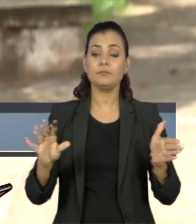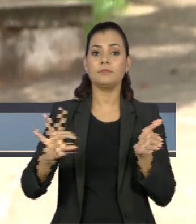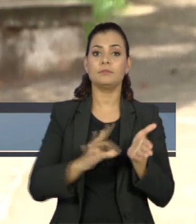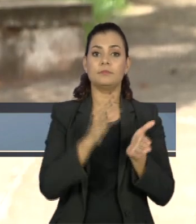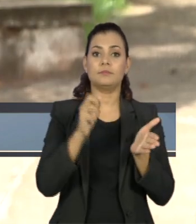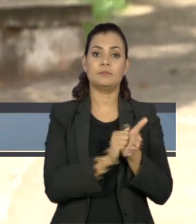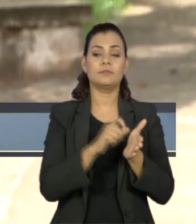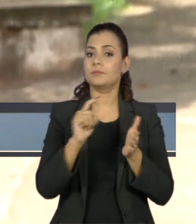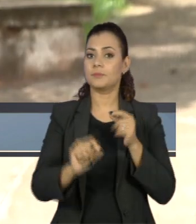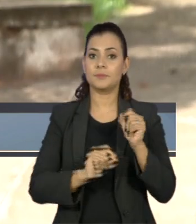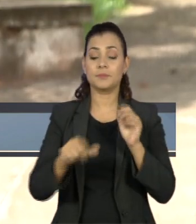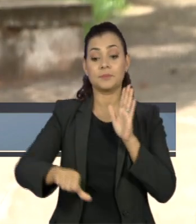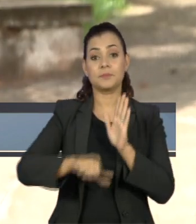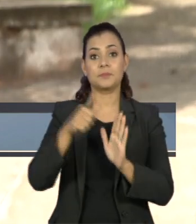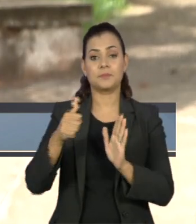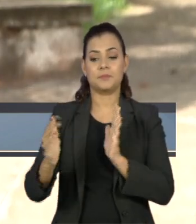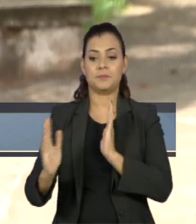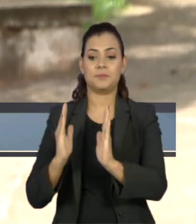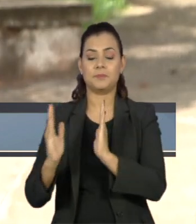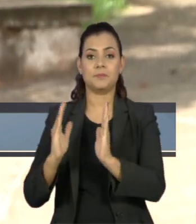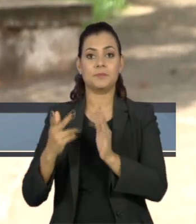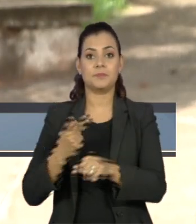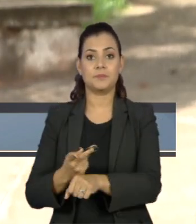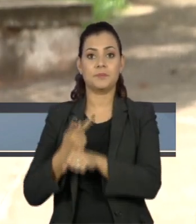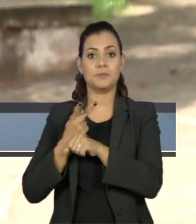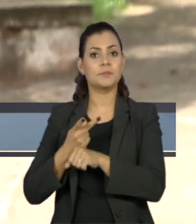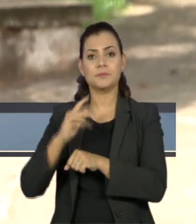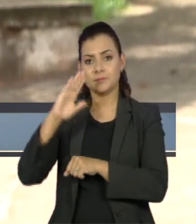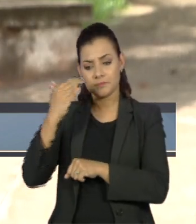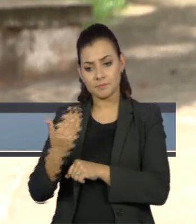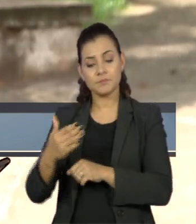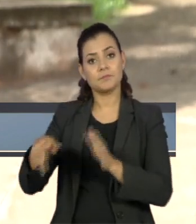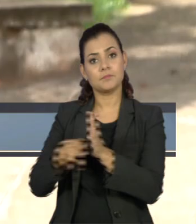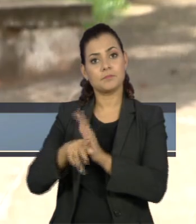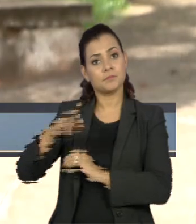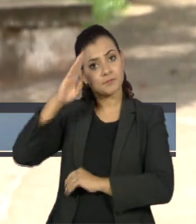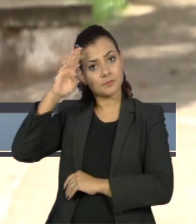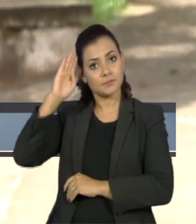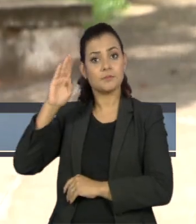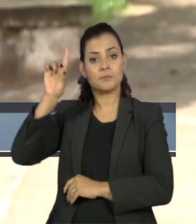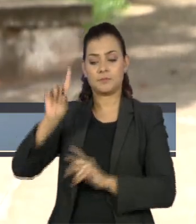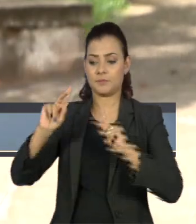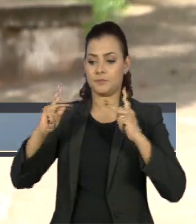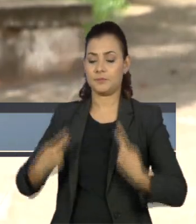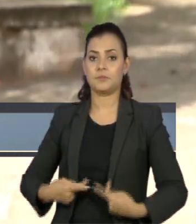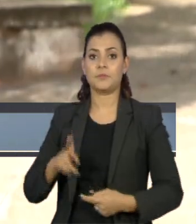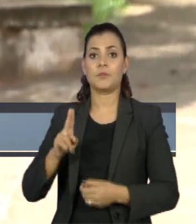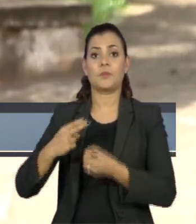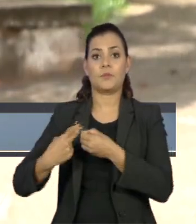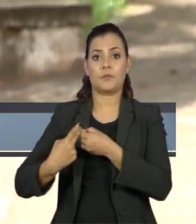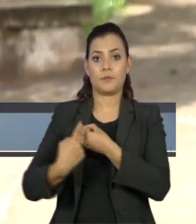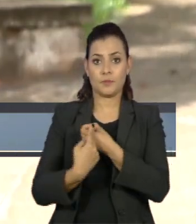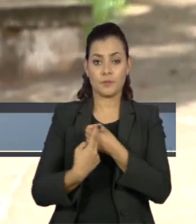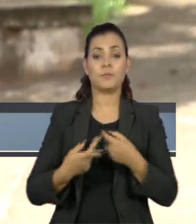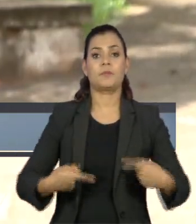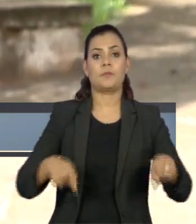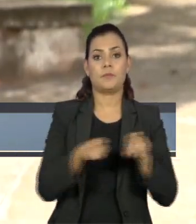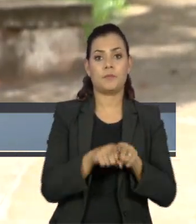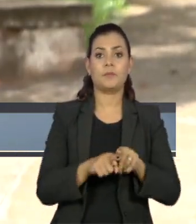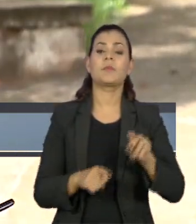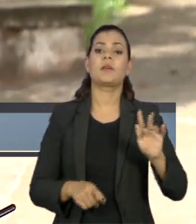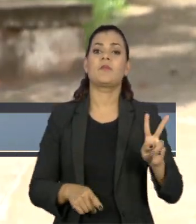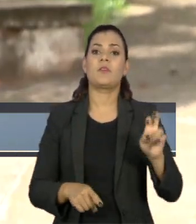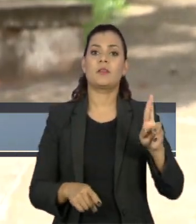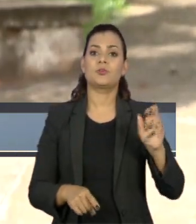inscrições para a primeira edição do Prêmio de Reconhecimento Acadêmico em Direitos Humanos, Unicamp e Instituto Vladimir Herzog.